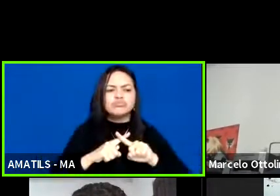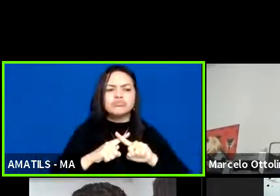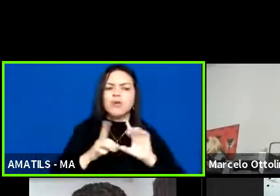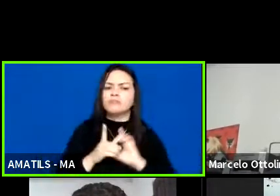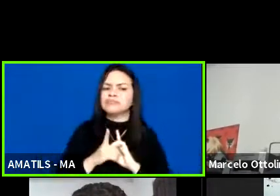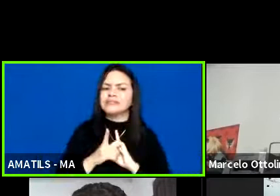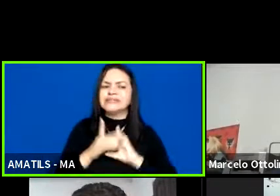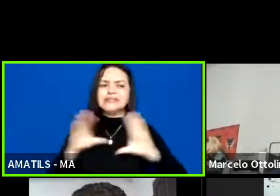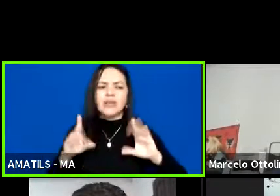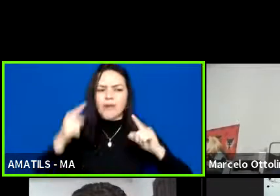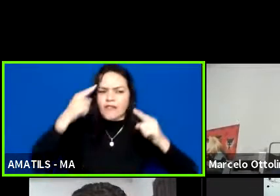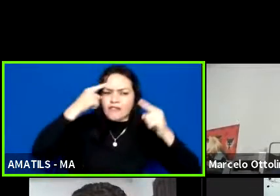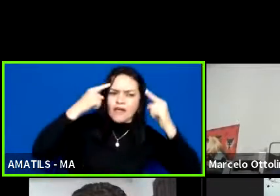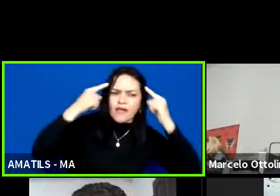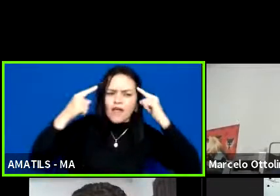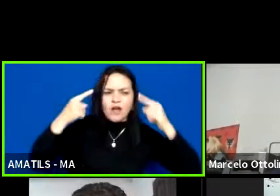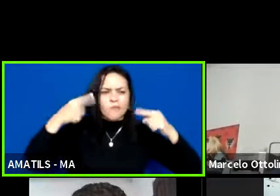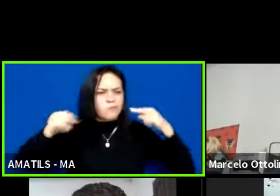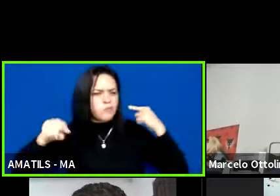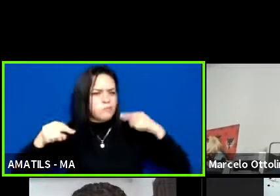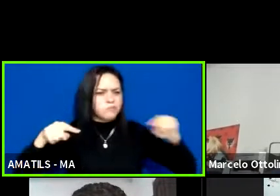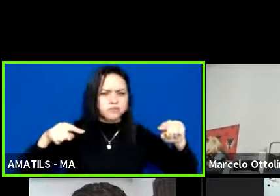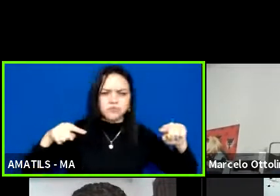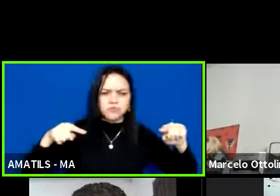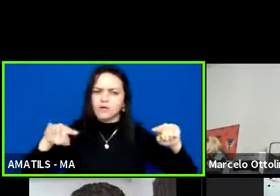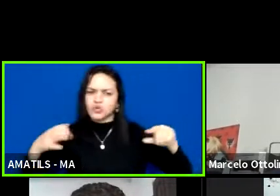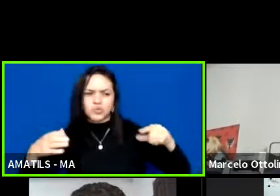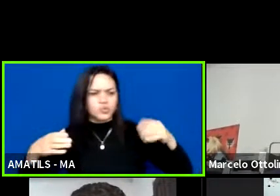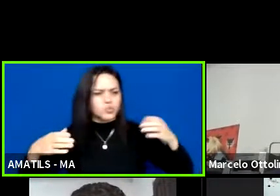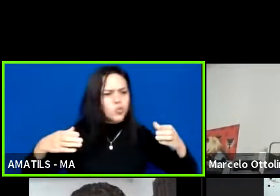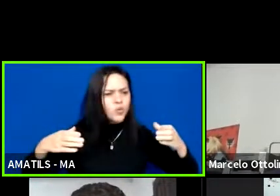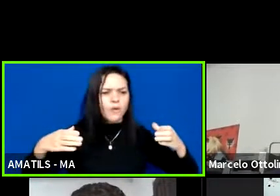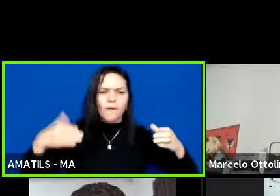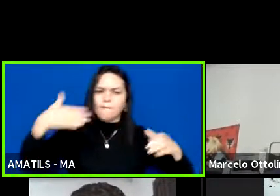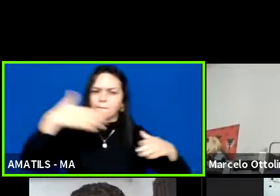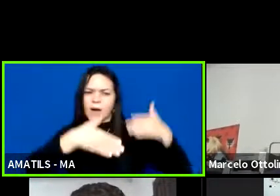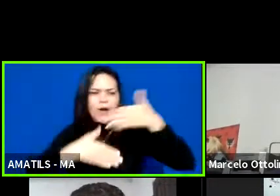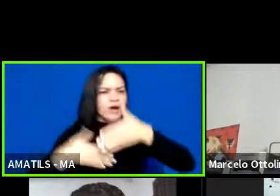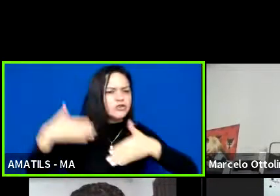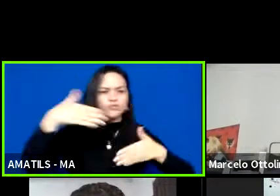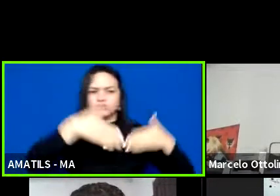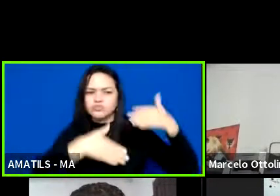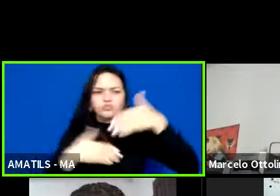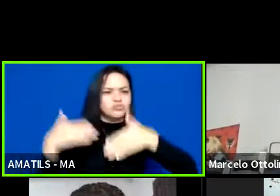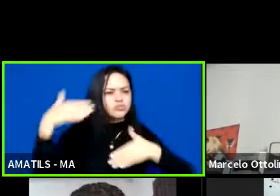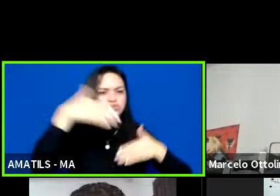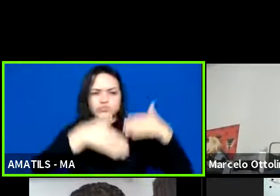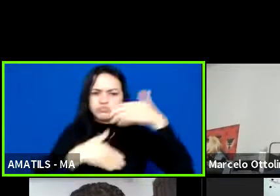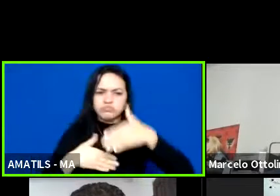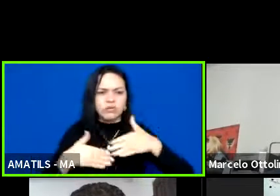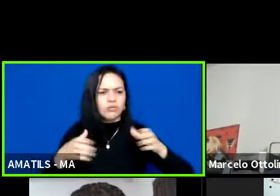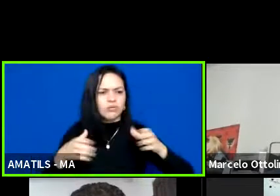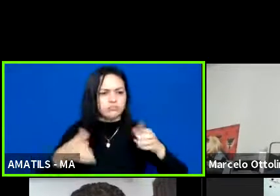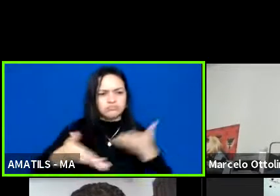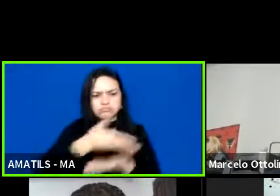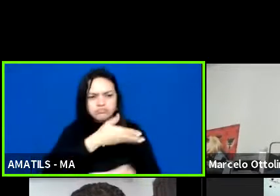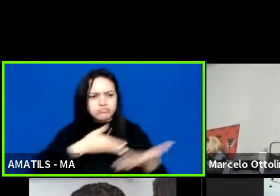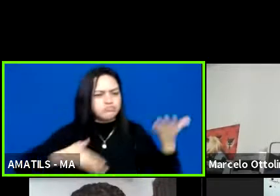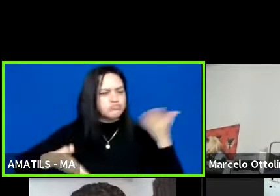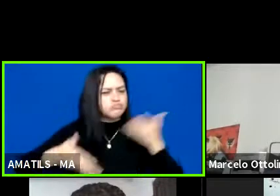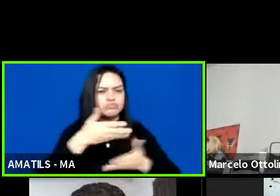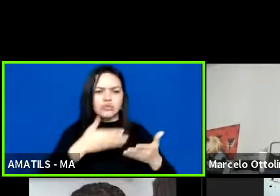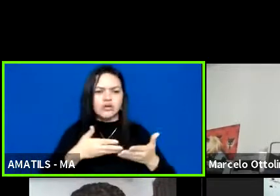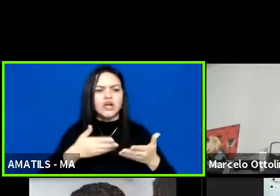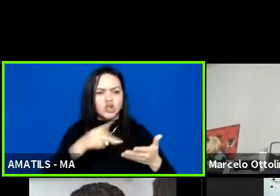ideias, de divergências, de pessoas participando de maneira com alternância